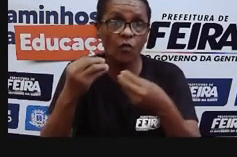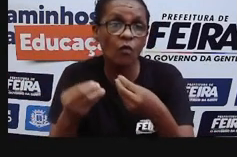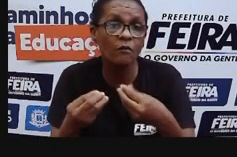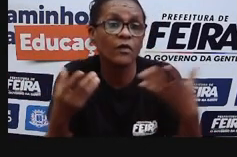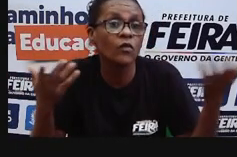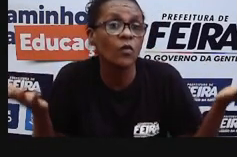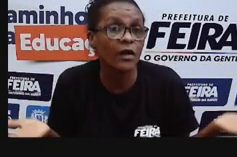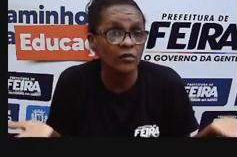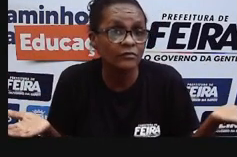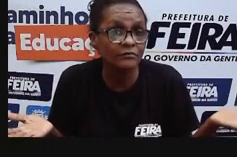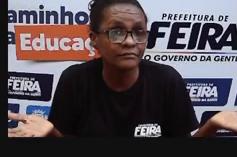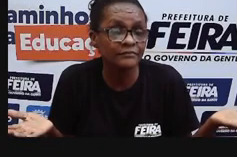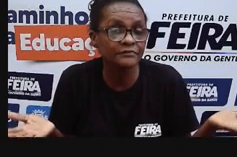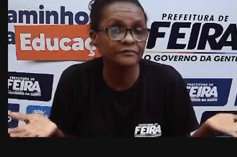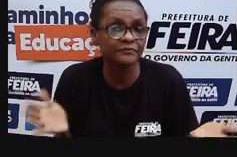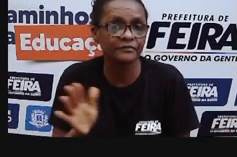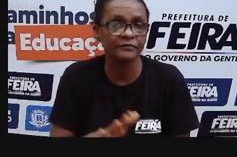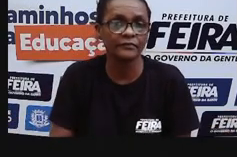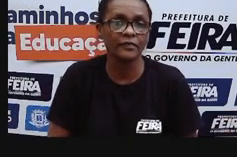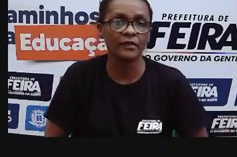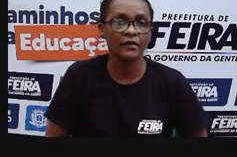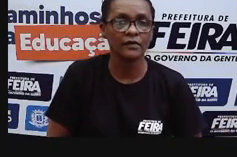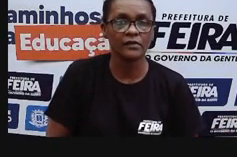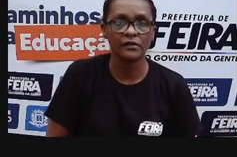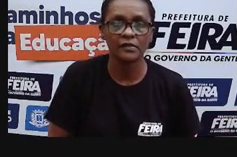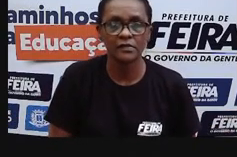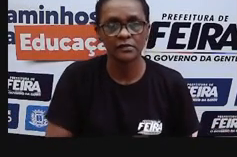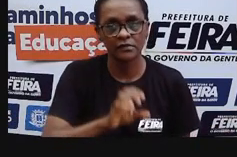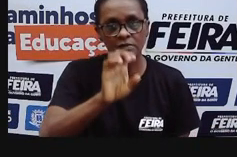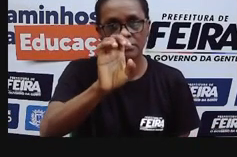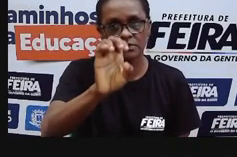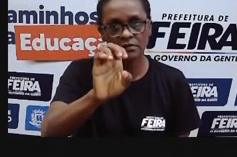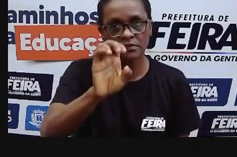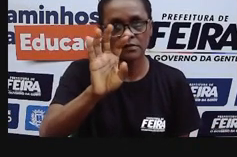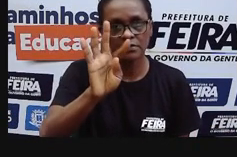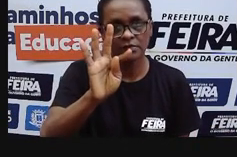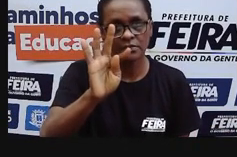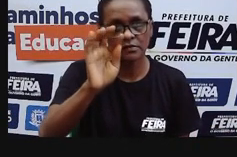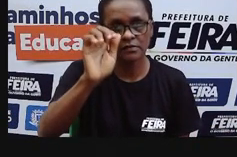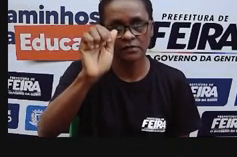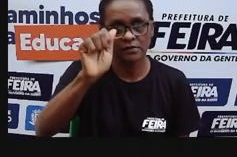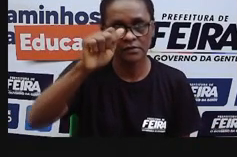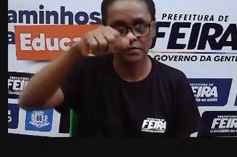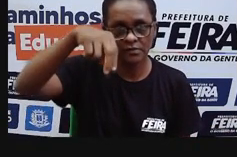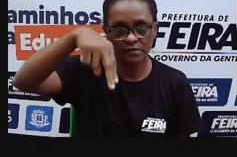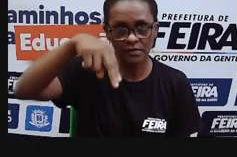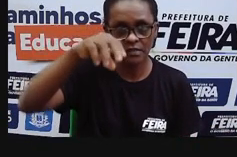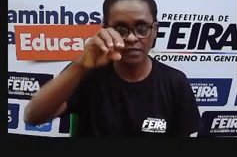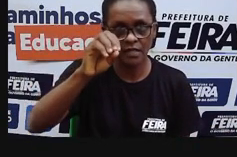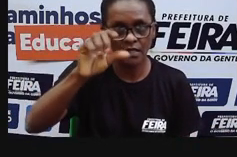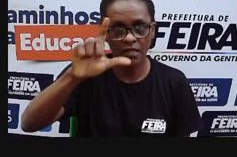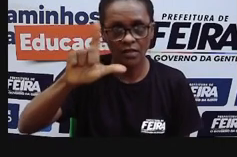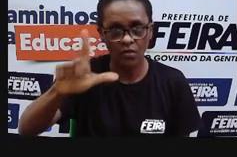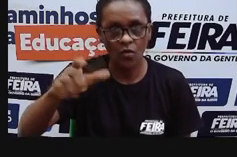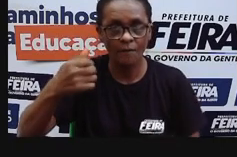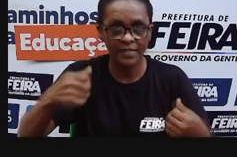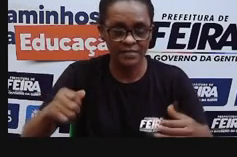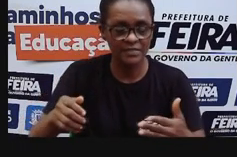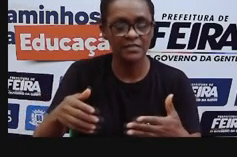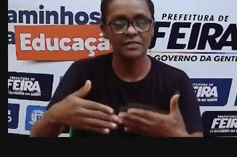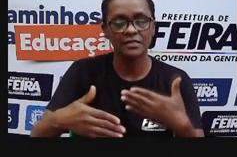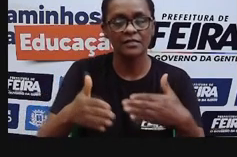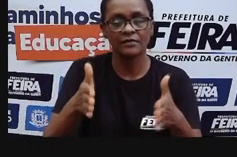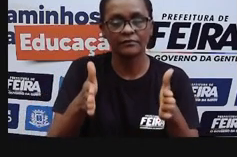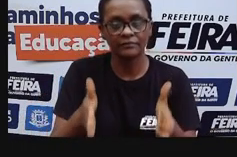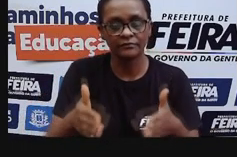combustível, né? O álcool, que serve de combustível para os carros, por exemplo. Já existem tijolos, né? Que são